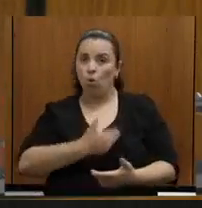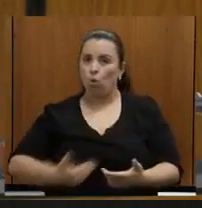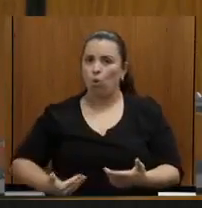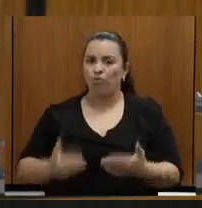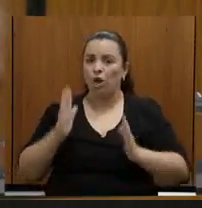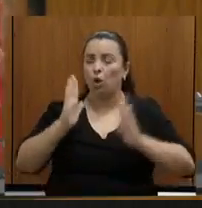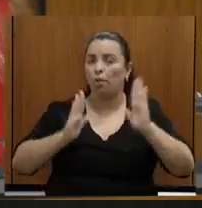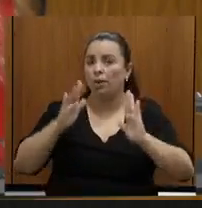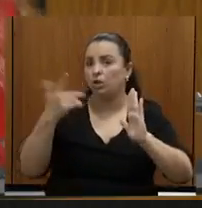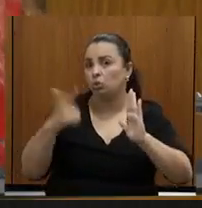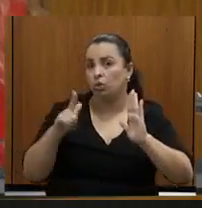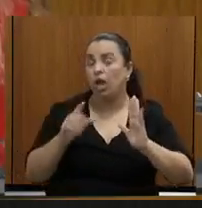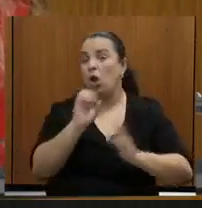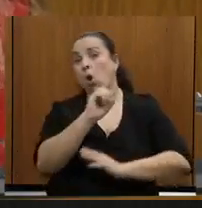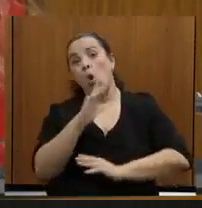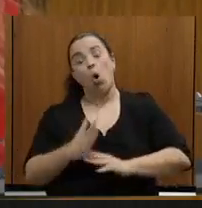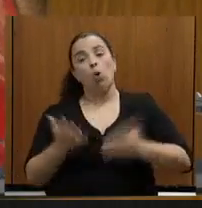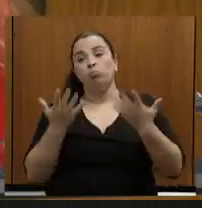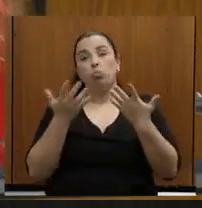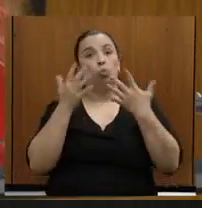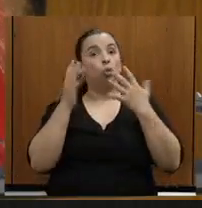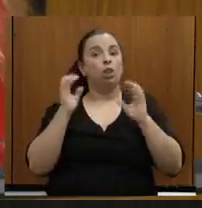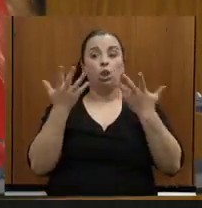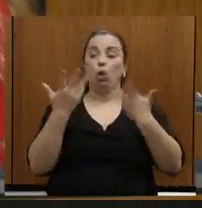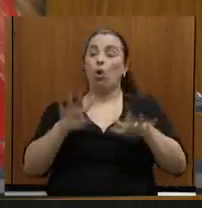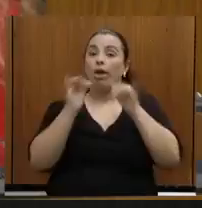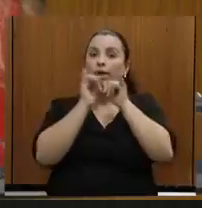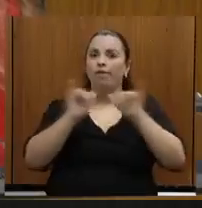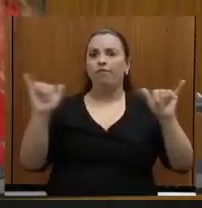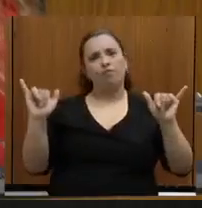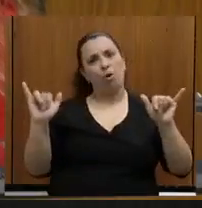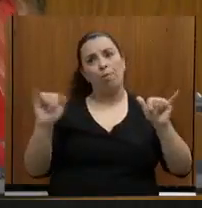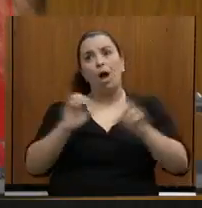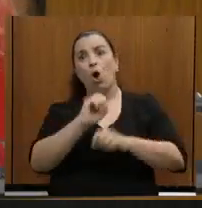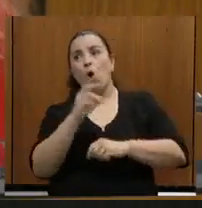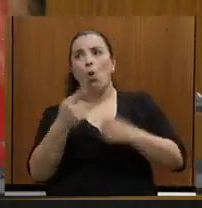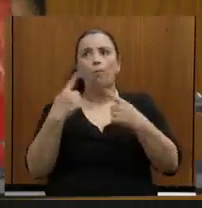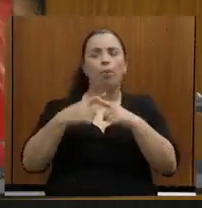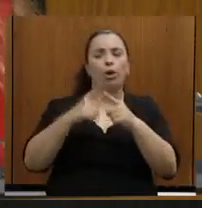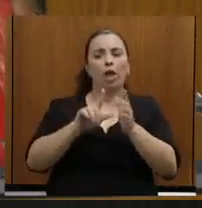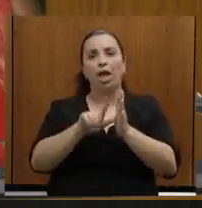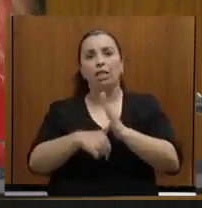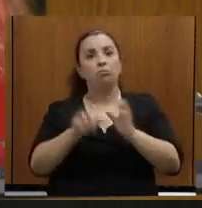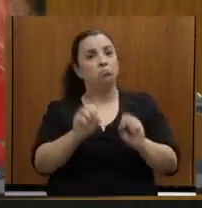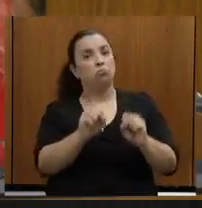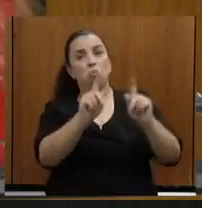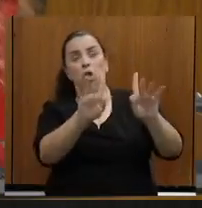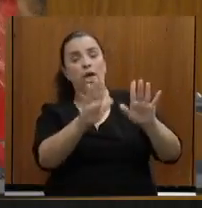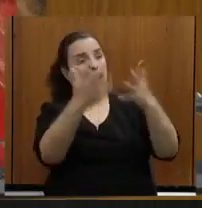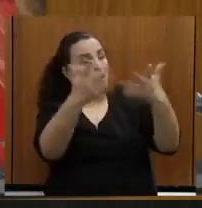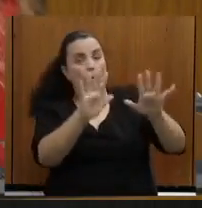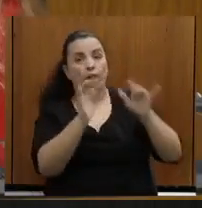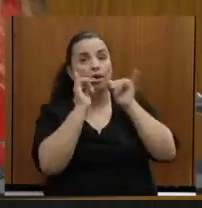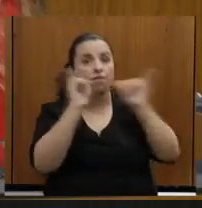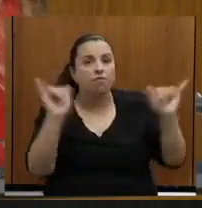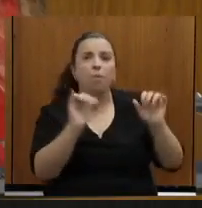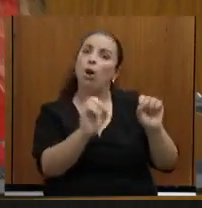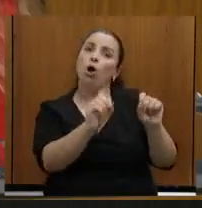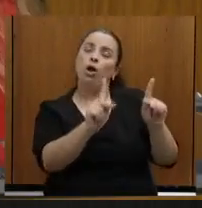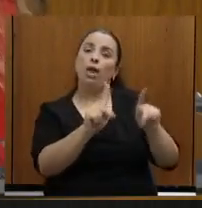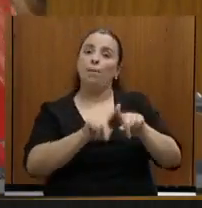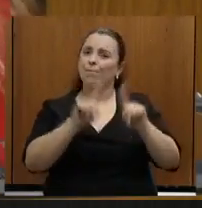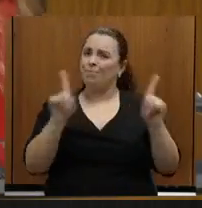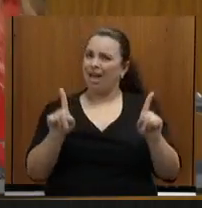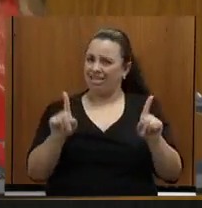informar a sociedade o porquê ele protela essa votação, ok, mas dizer aqui, na Assembleia